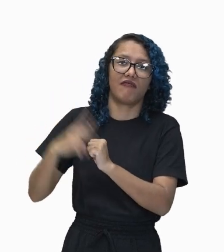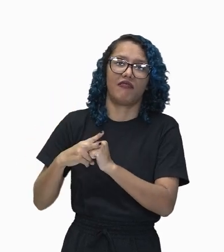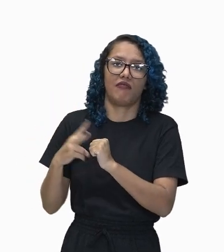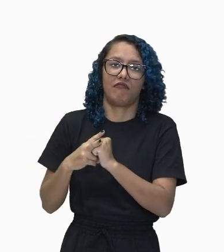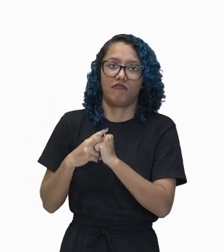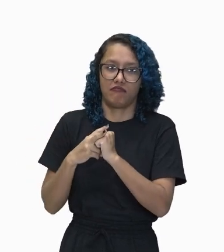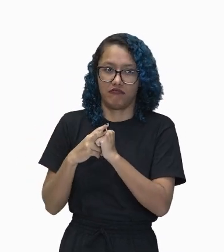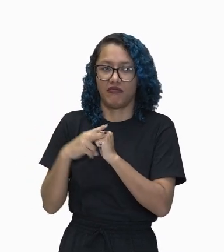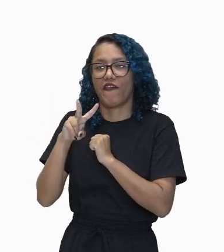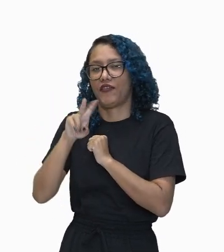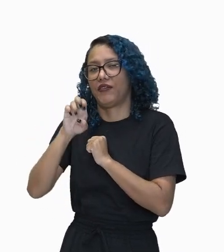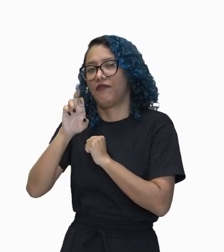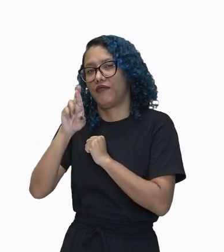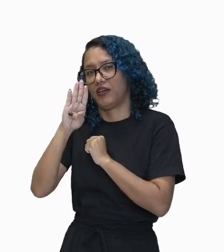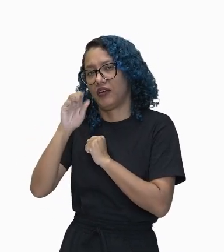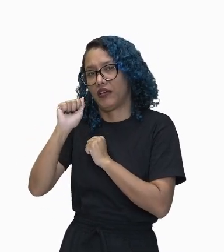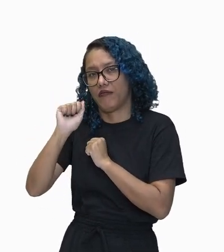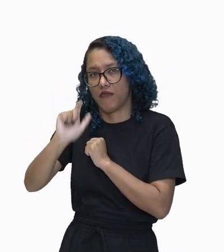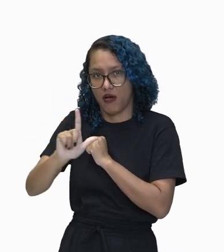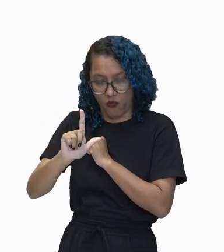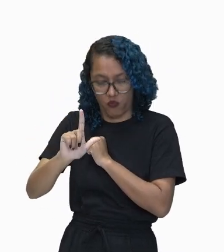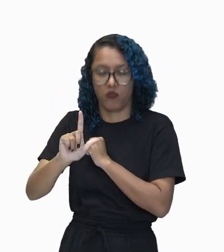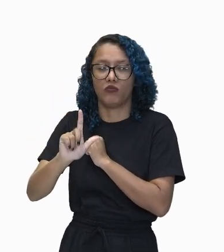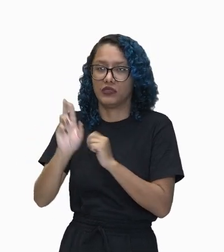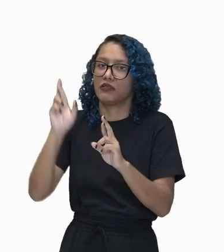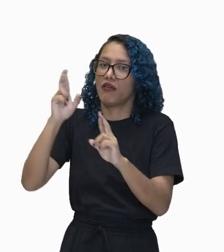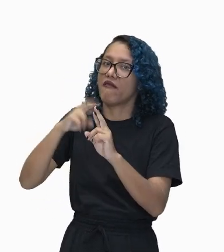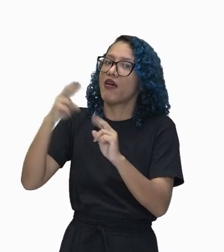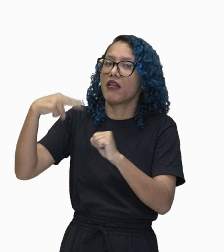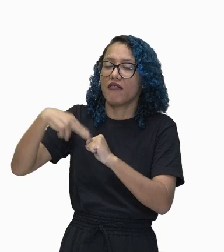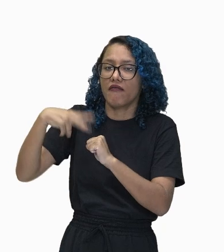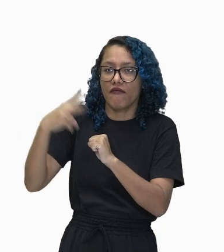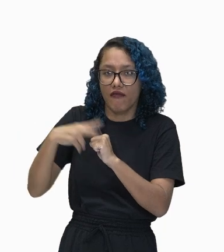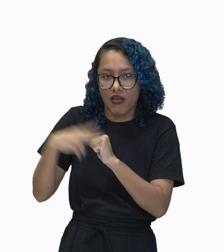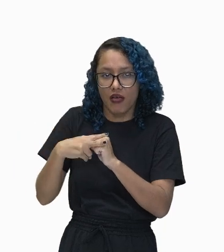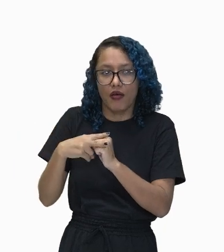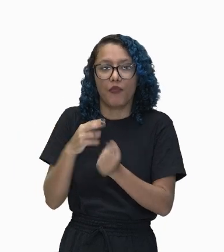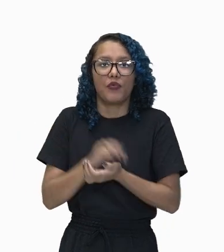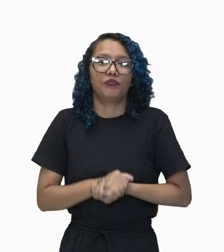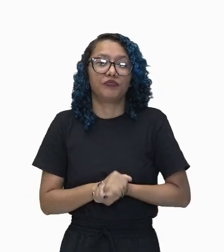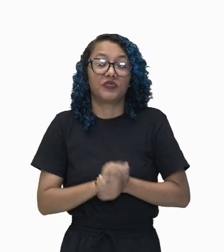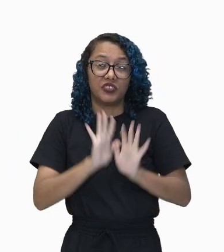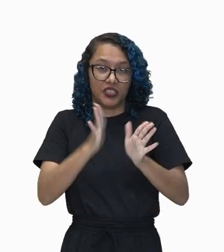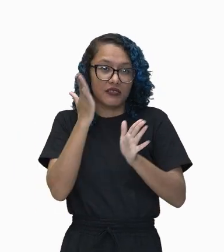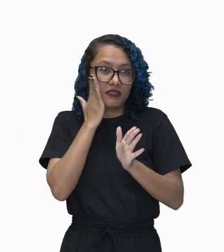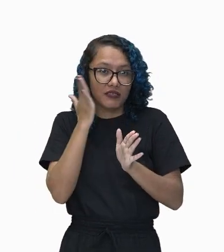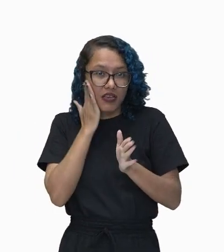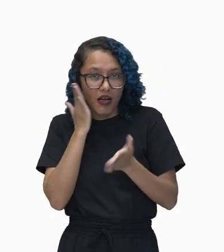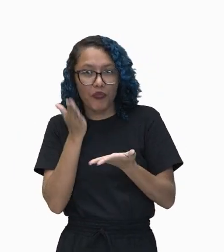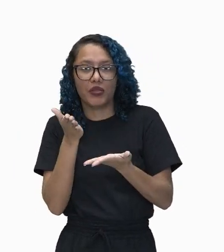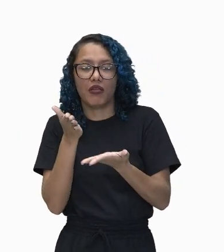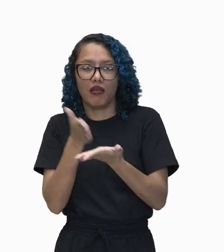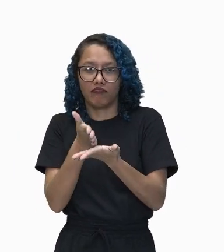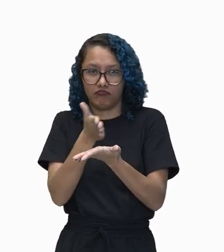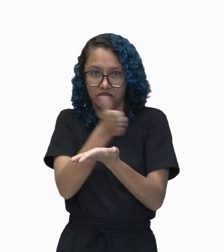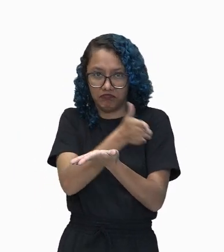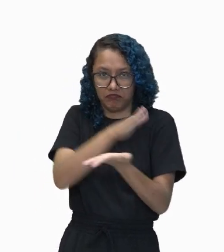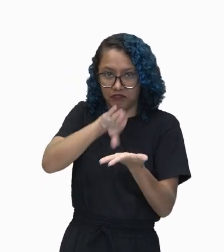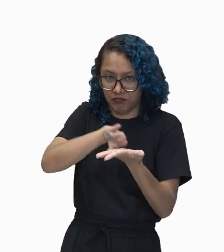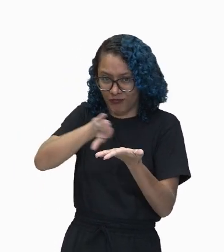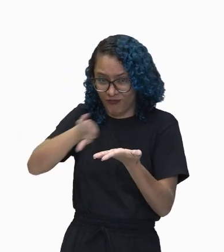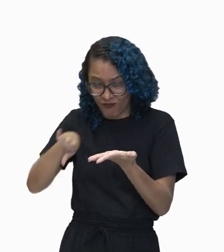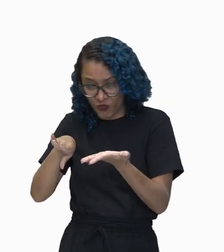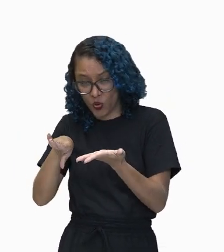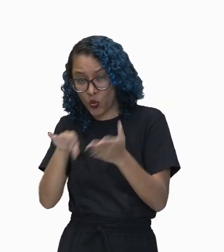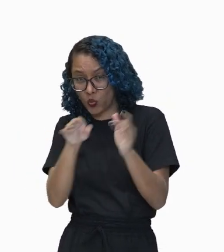sabemos aí e também sabemos quem é o sujeito e quem é o predicado dessa oração. Então temos